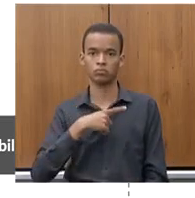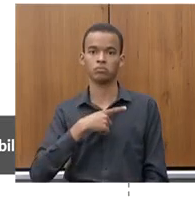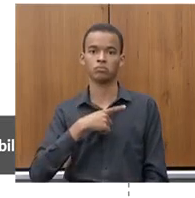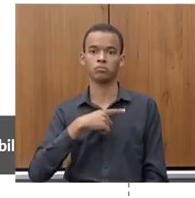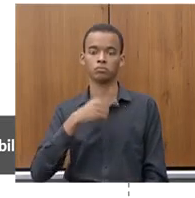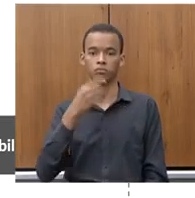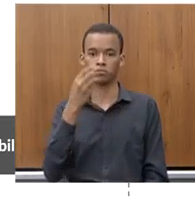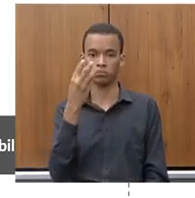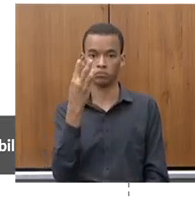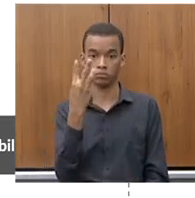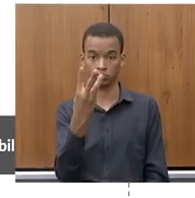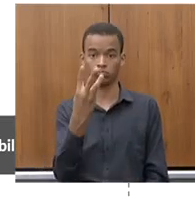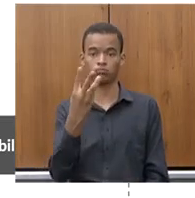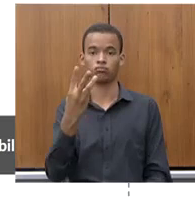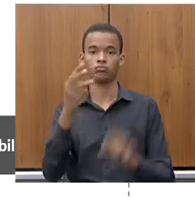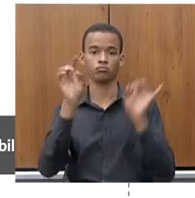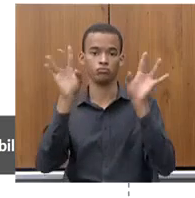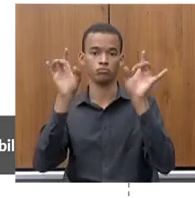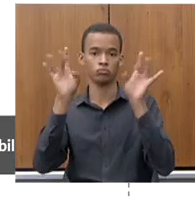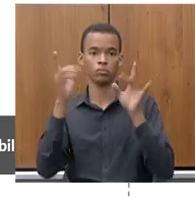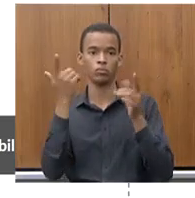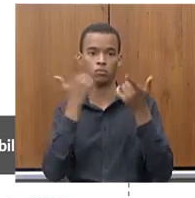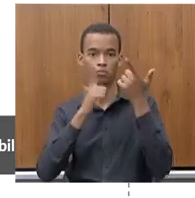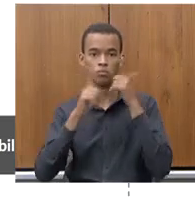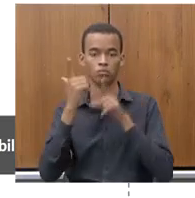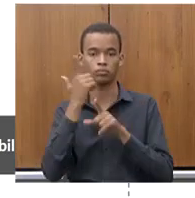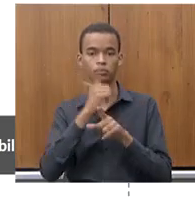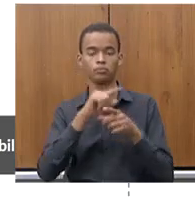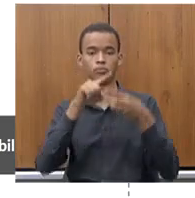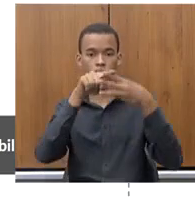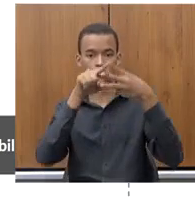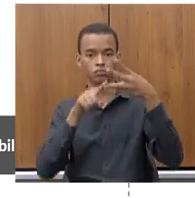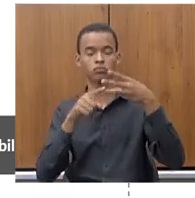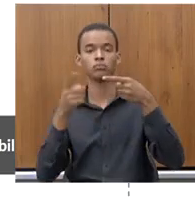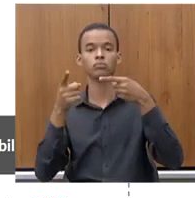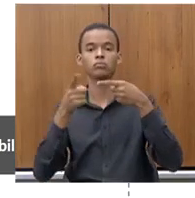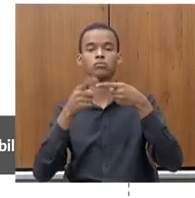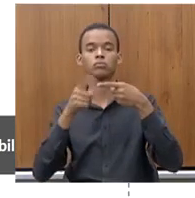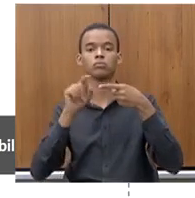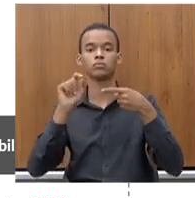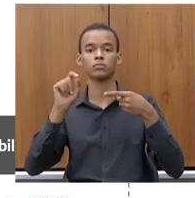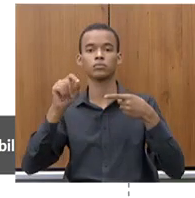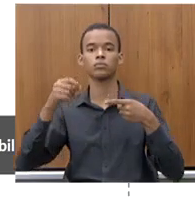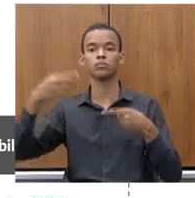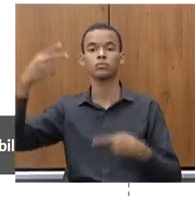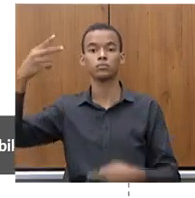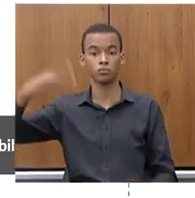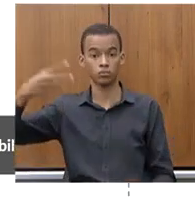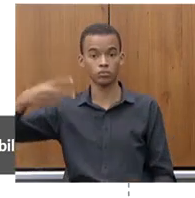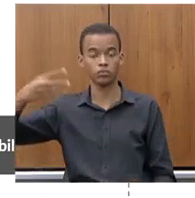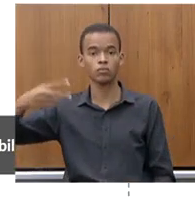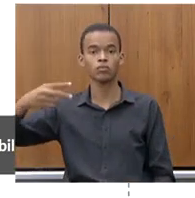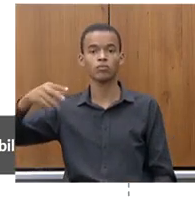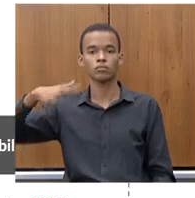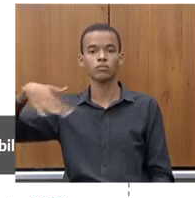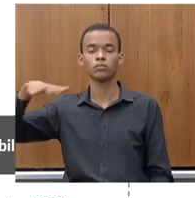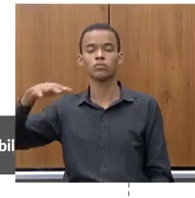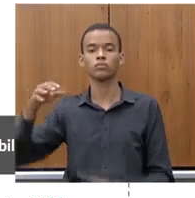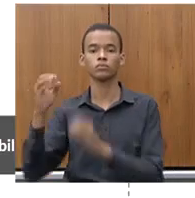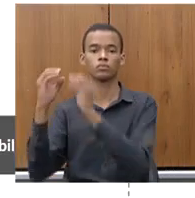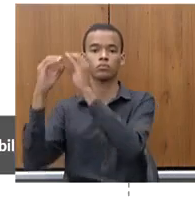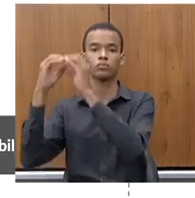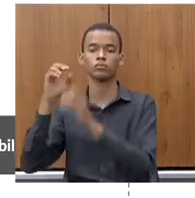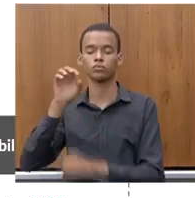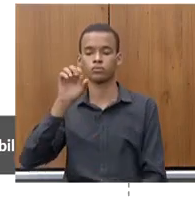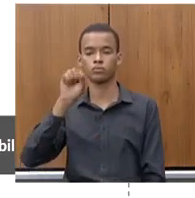importantíssimas e segundo lugar no prêmio SambiD, das melhores práticas em captação